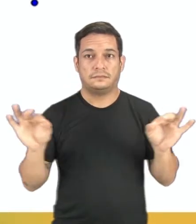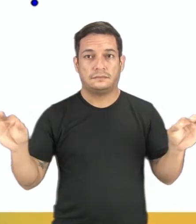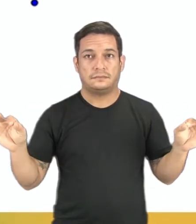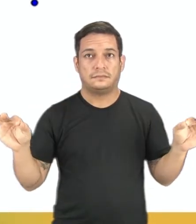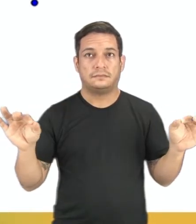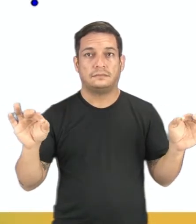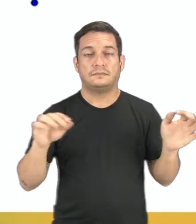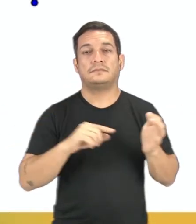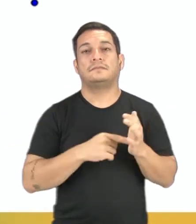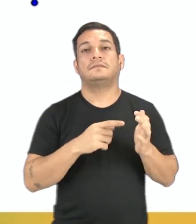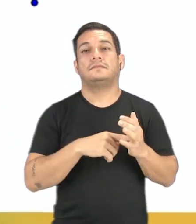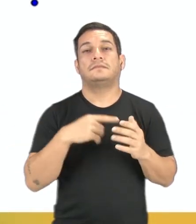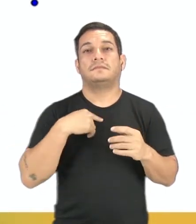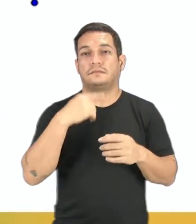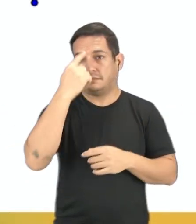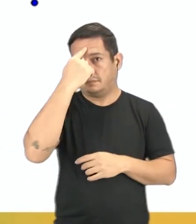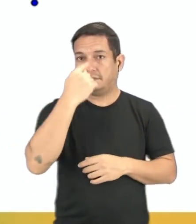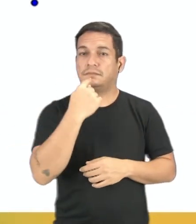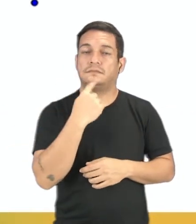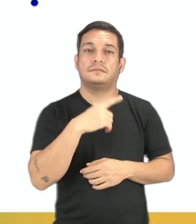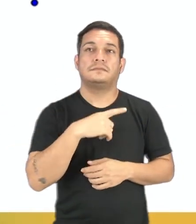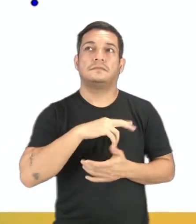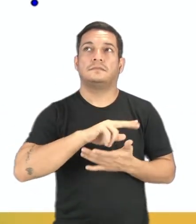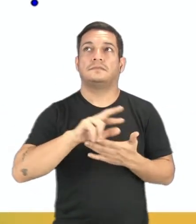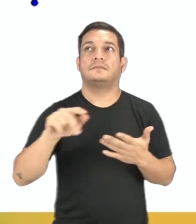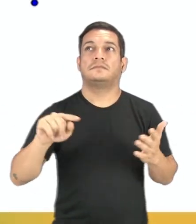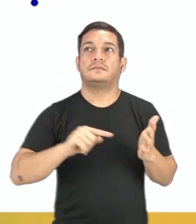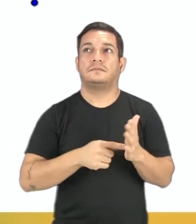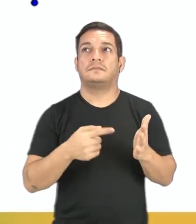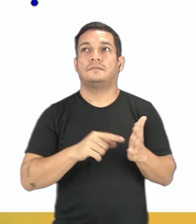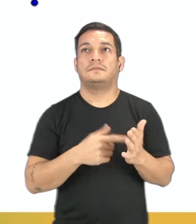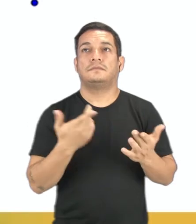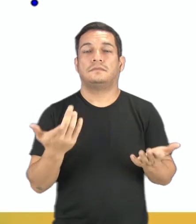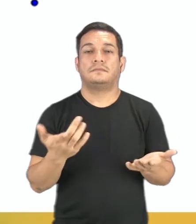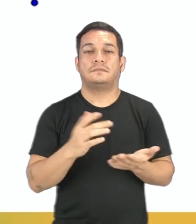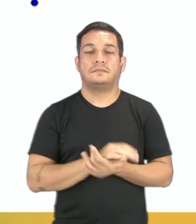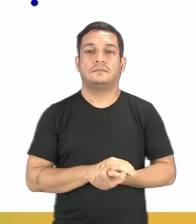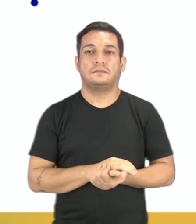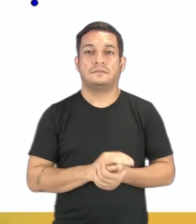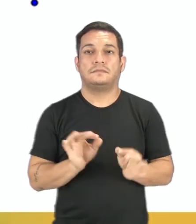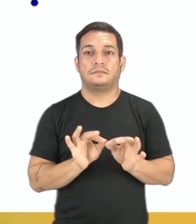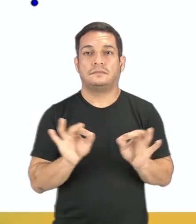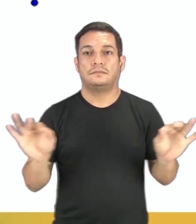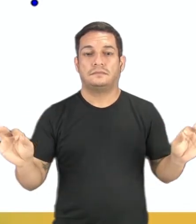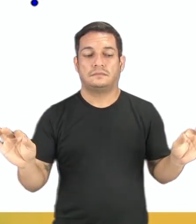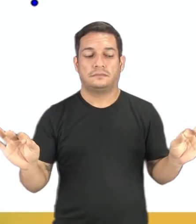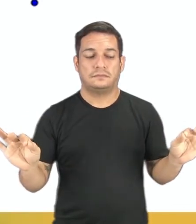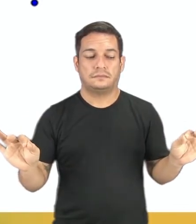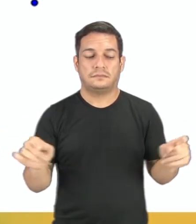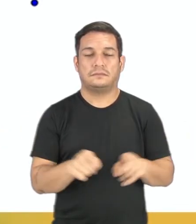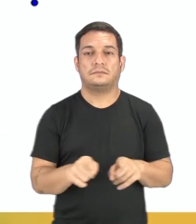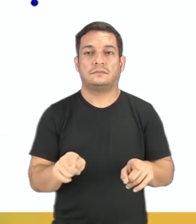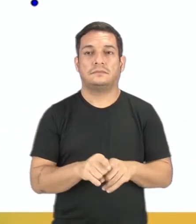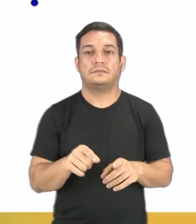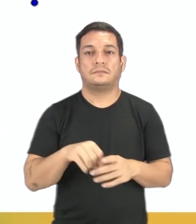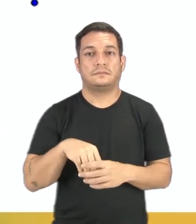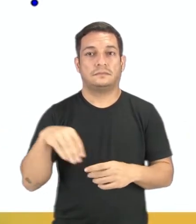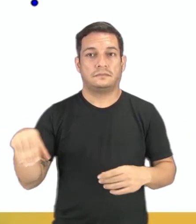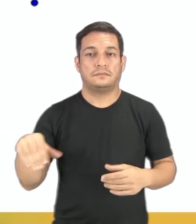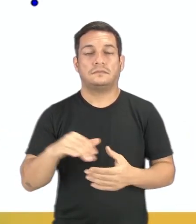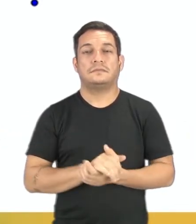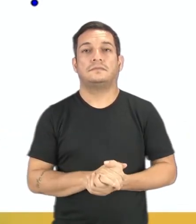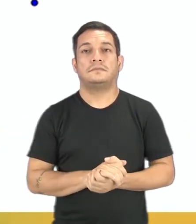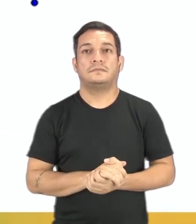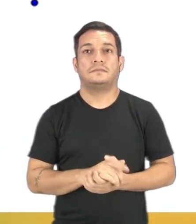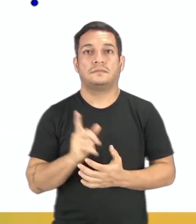figura ao lado. Você tem vários pontos, tanto na reta, quanto fora dela.